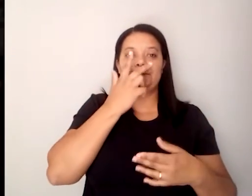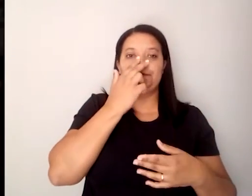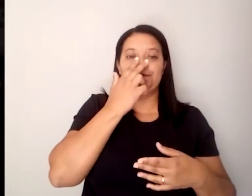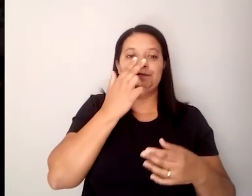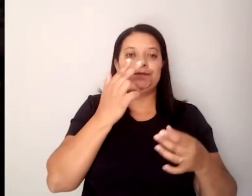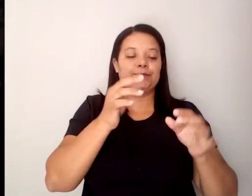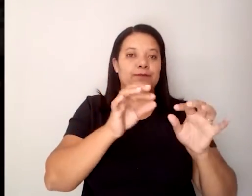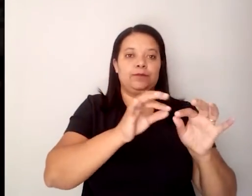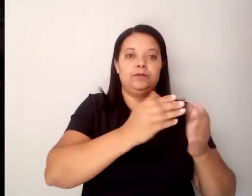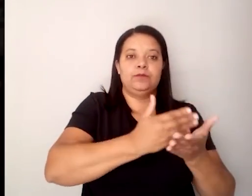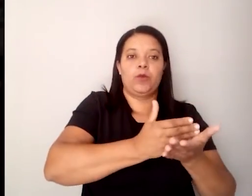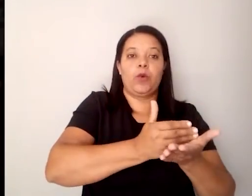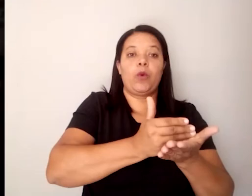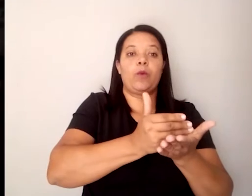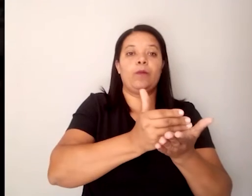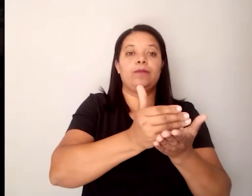onde, é o ponto de mutação